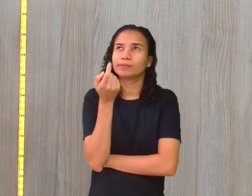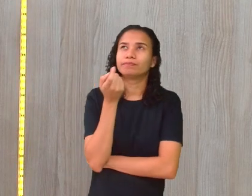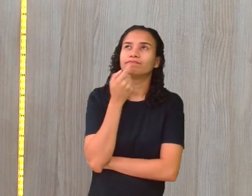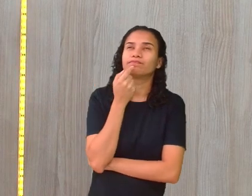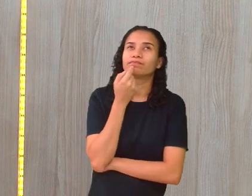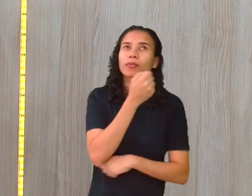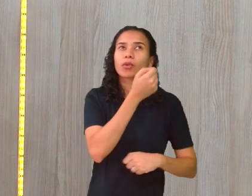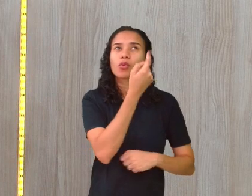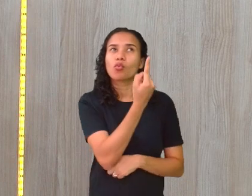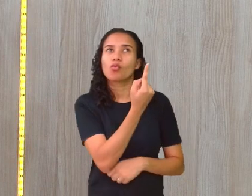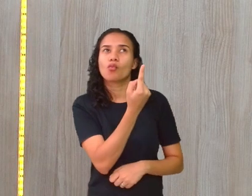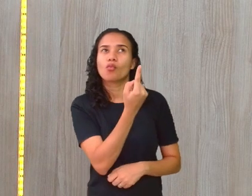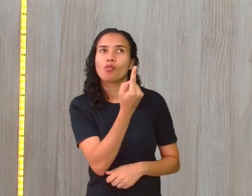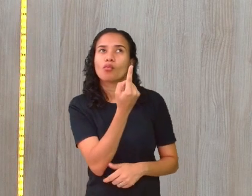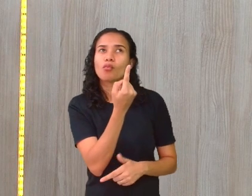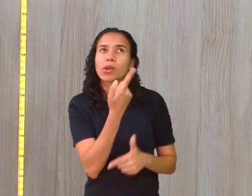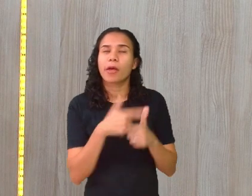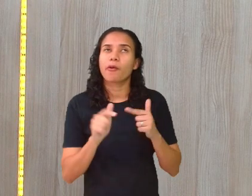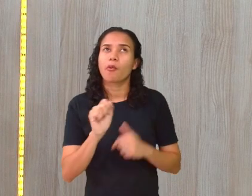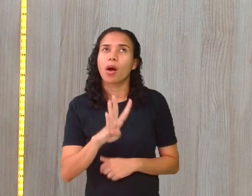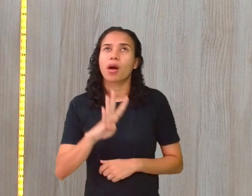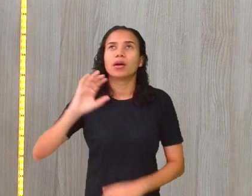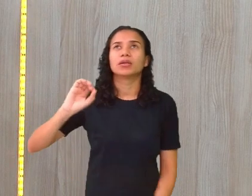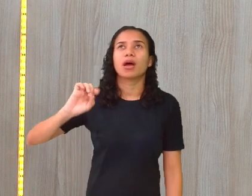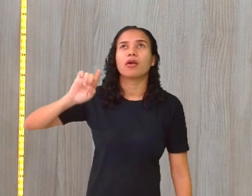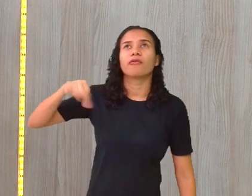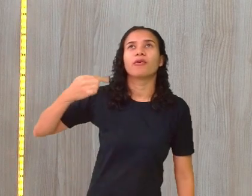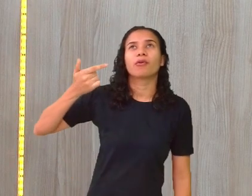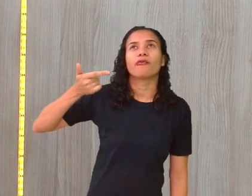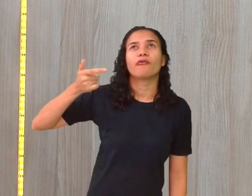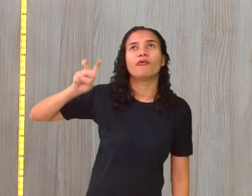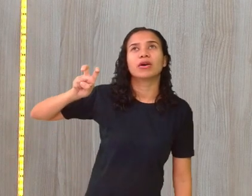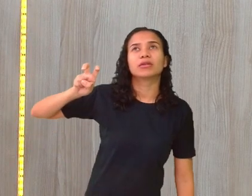um dividido para quatro dá 0,25.